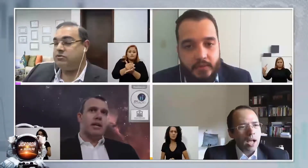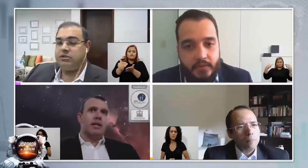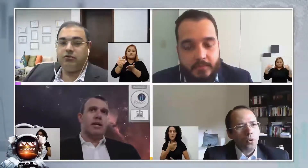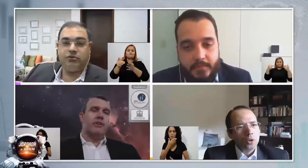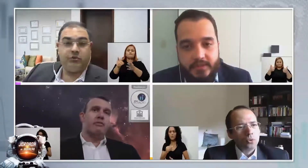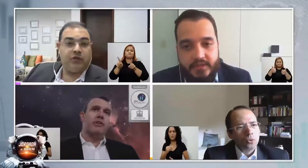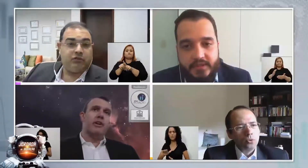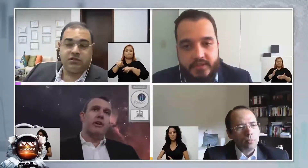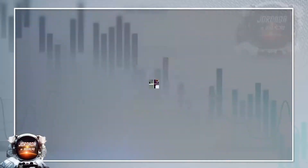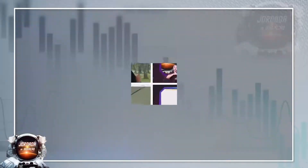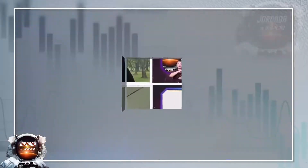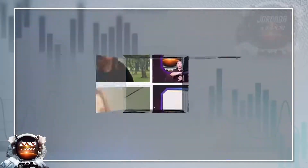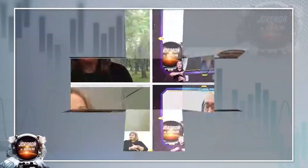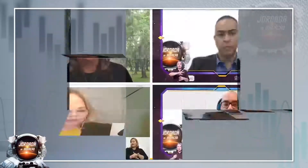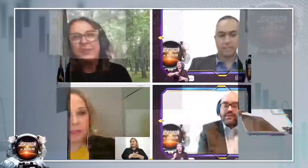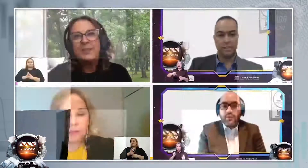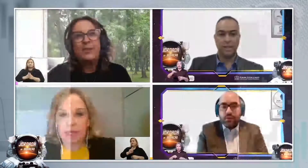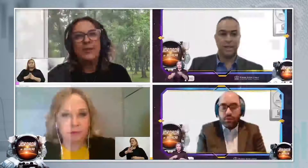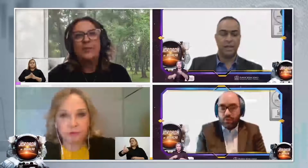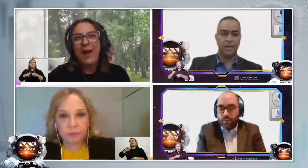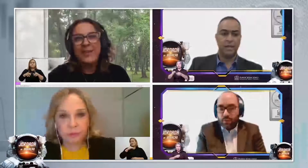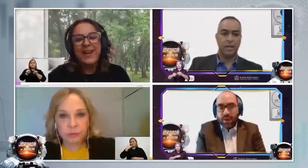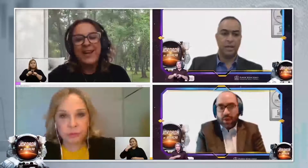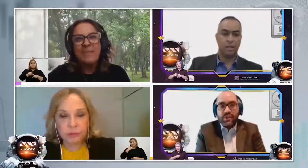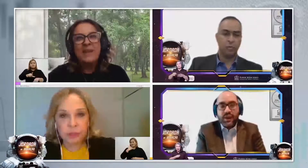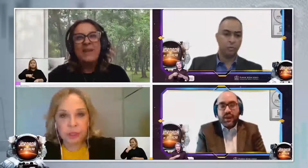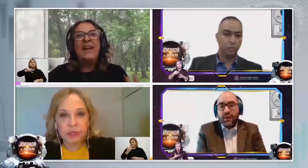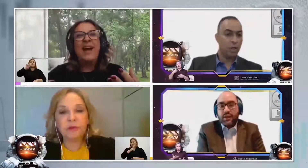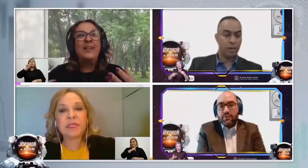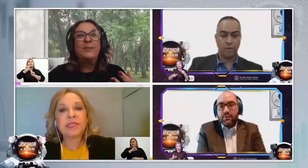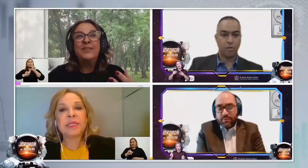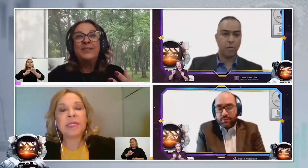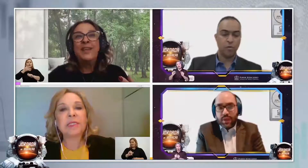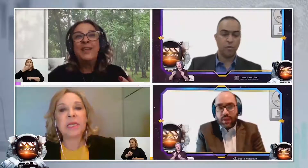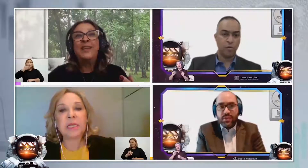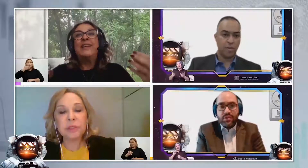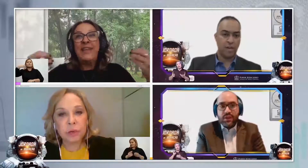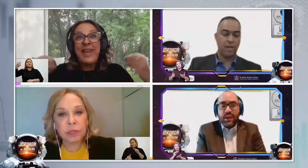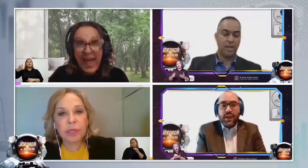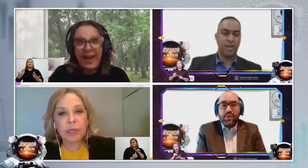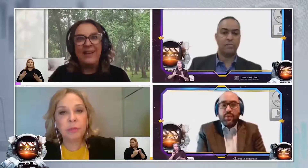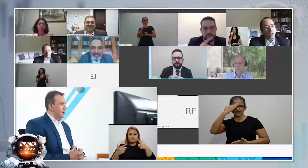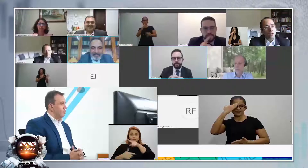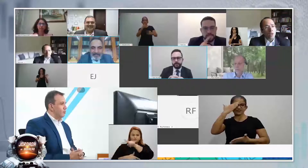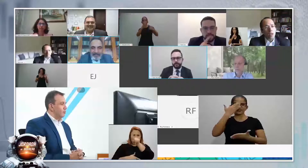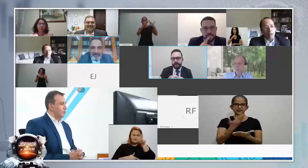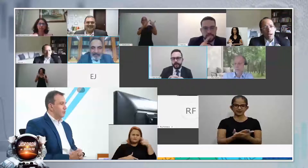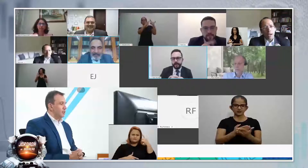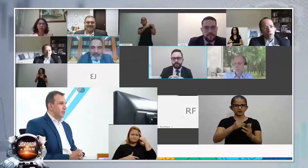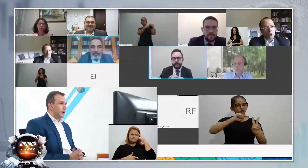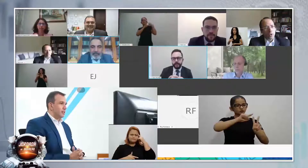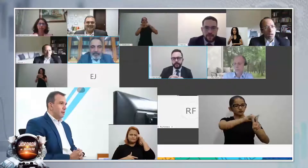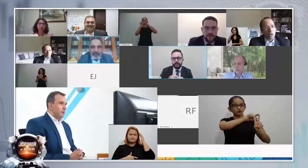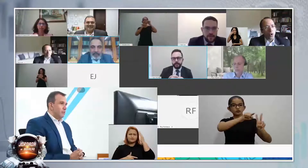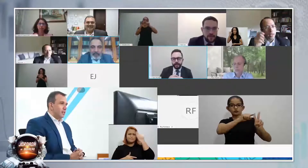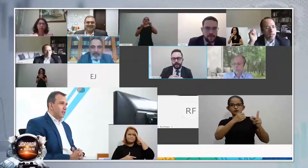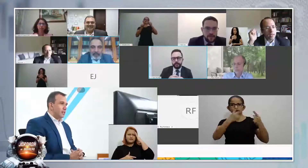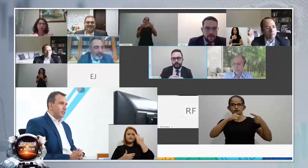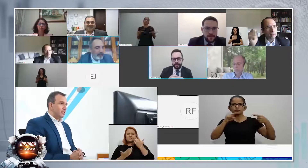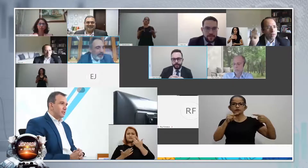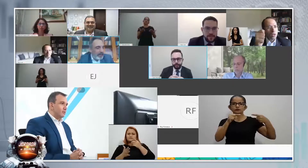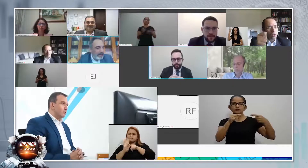estados brasileiros e reuniu centenas de magistrados e servidores nos cinco episódios.